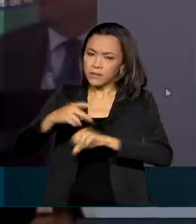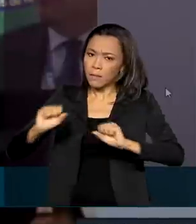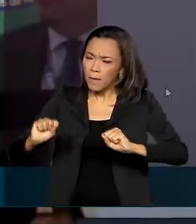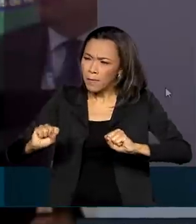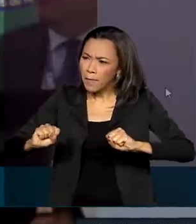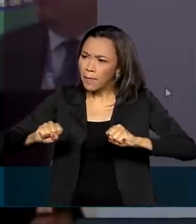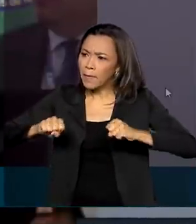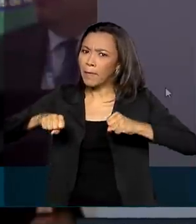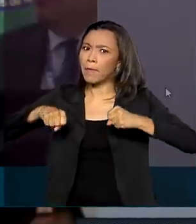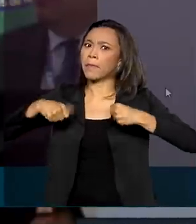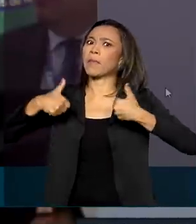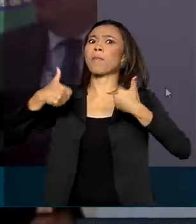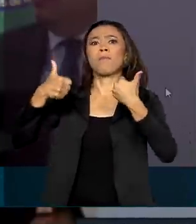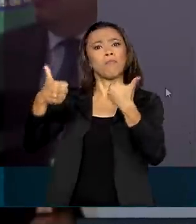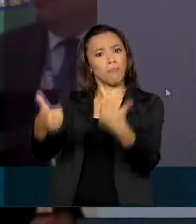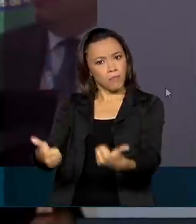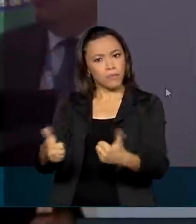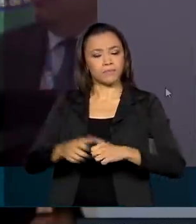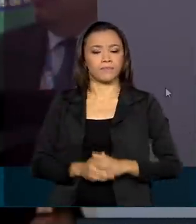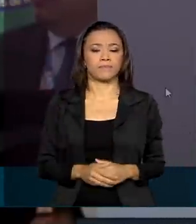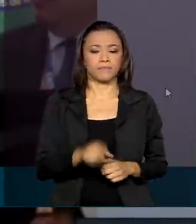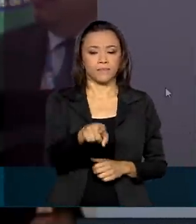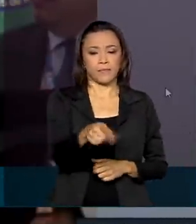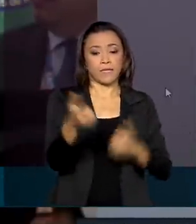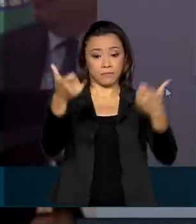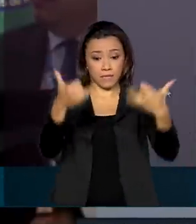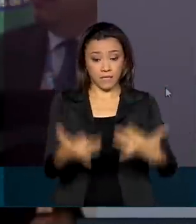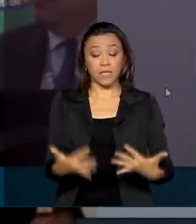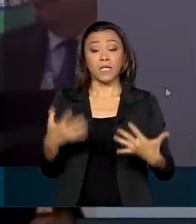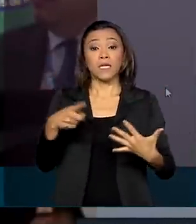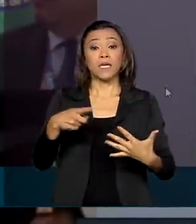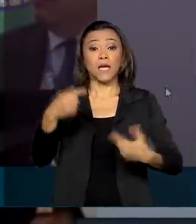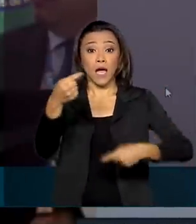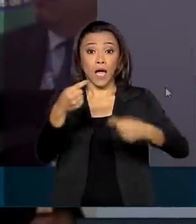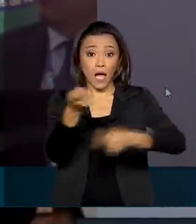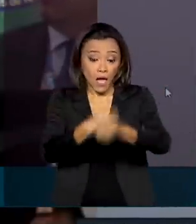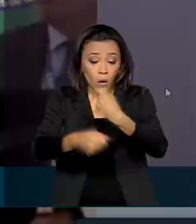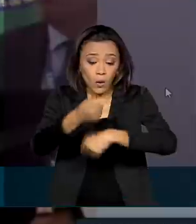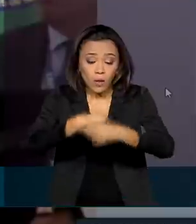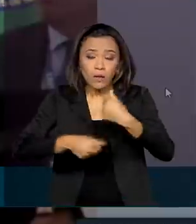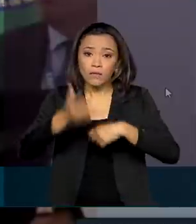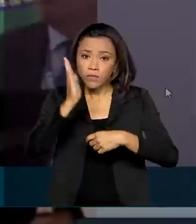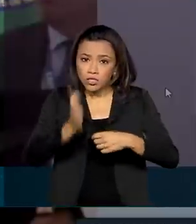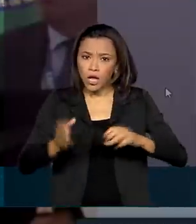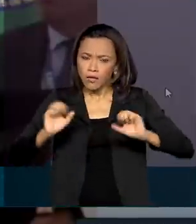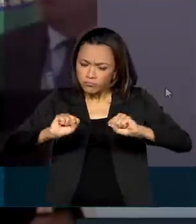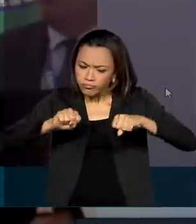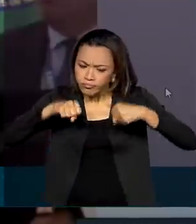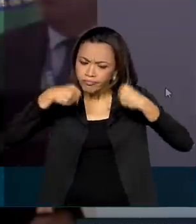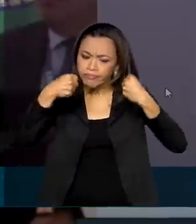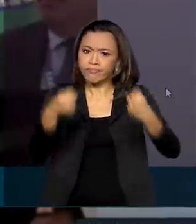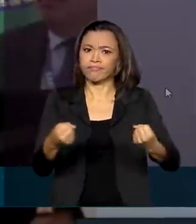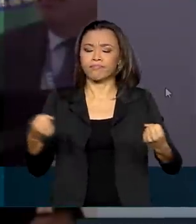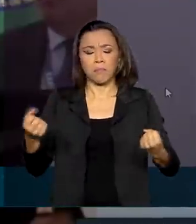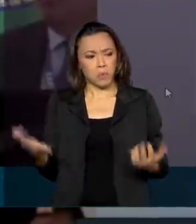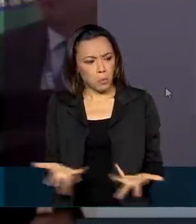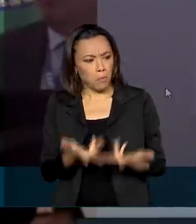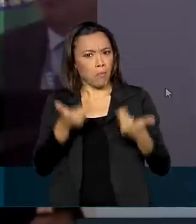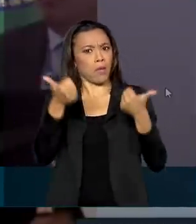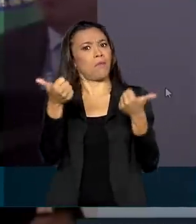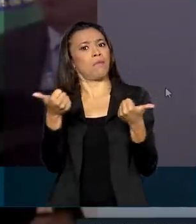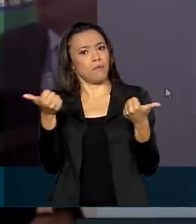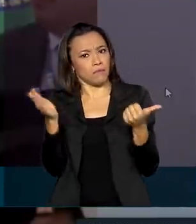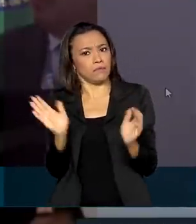melhor que o esperado. A economia está se recuperando no entendimento de muito, de forma muito melhor do que